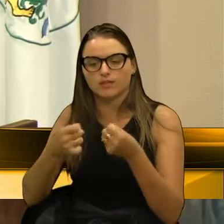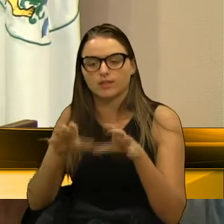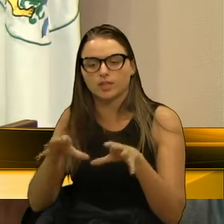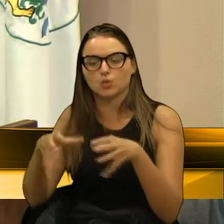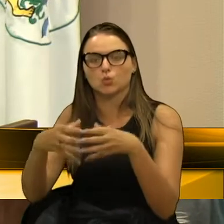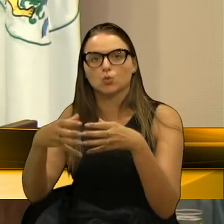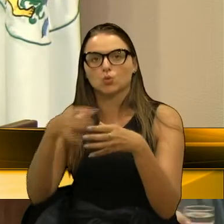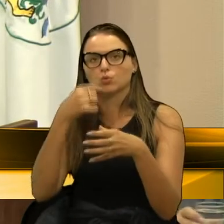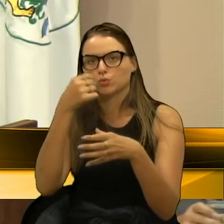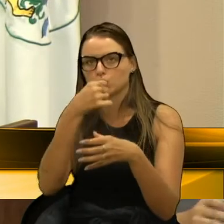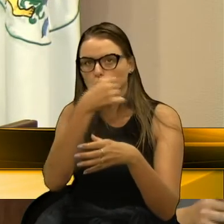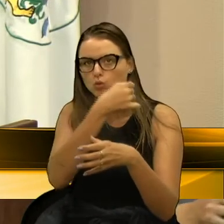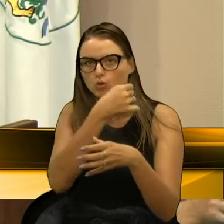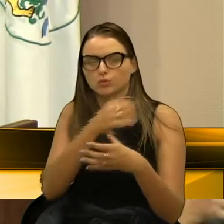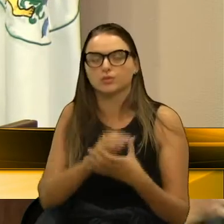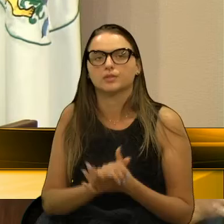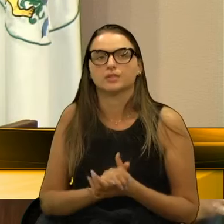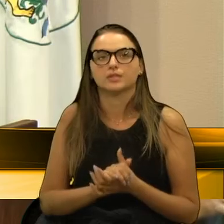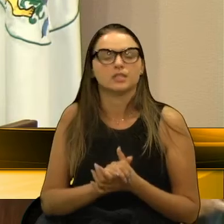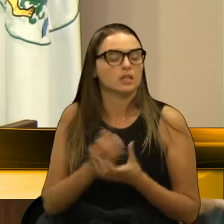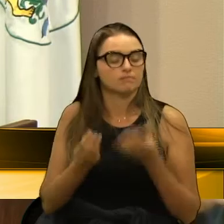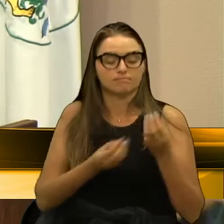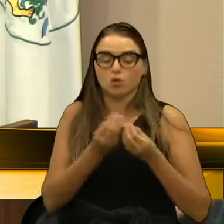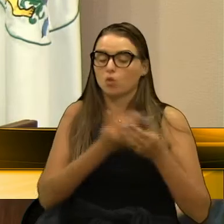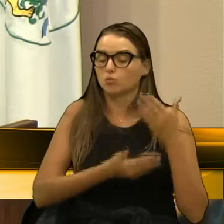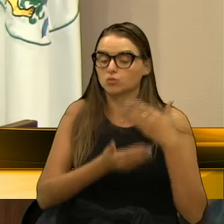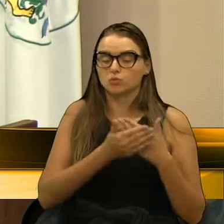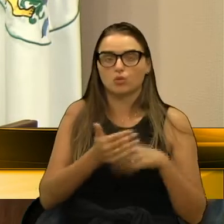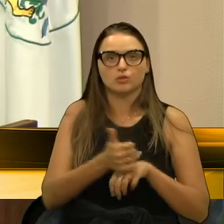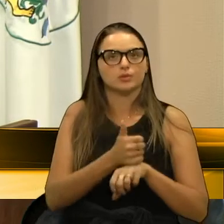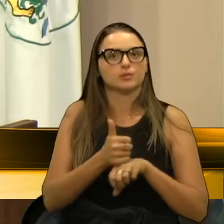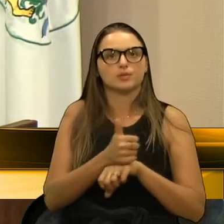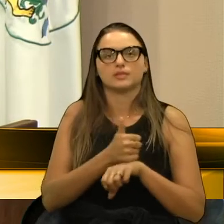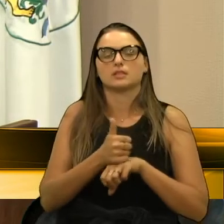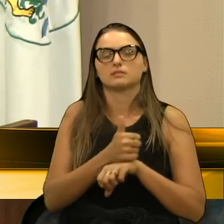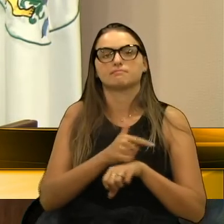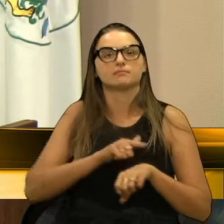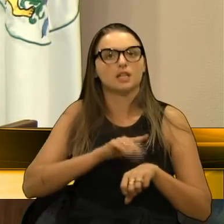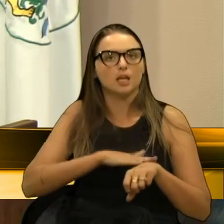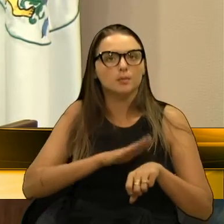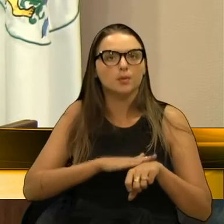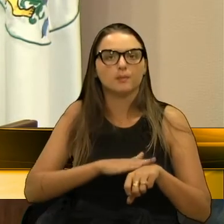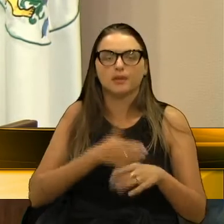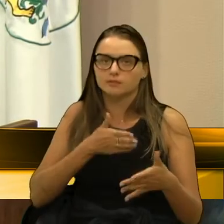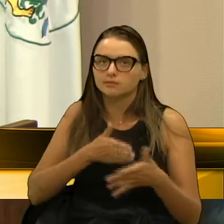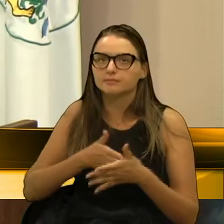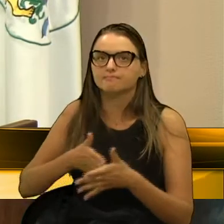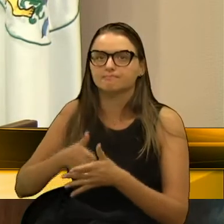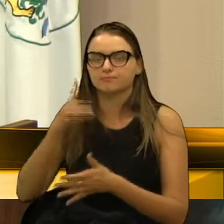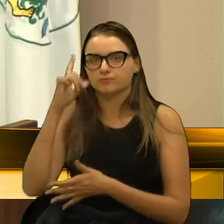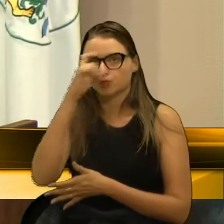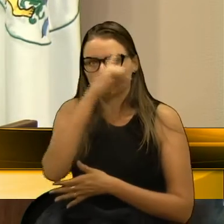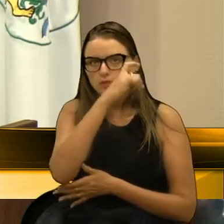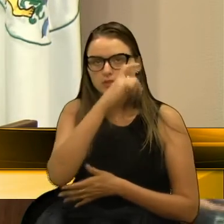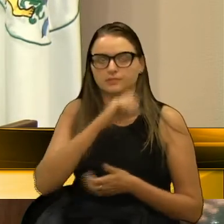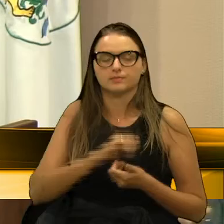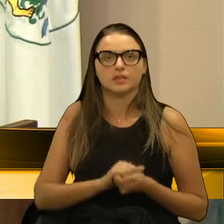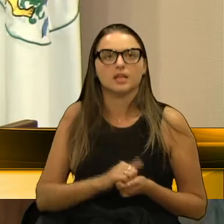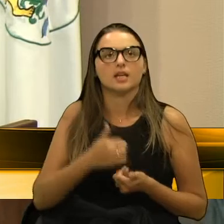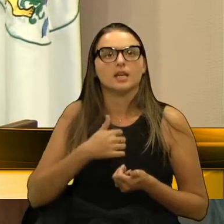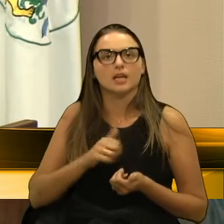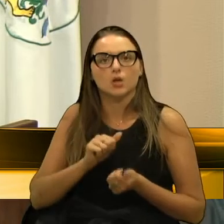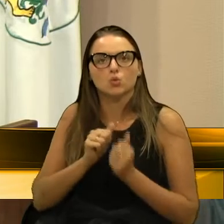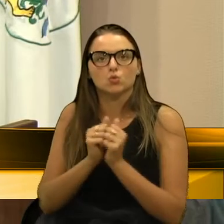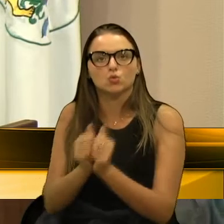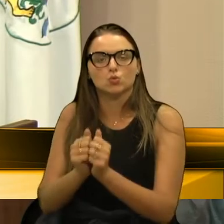defendendo a odontologia, que, como todas as profissões, passa por momentos difíceis. Juntamente no Congresso